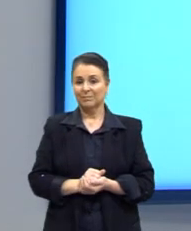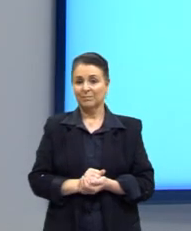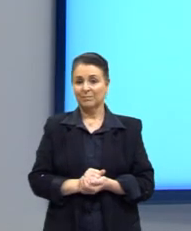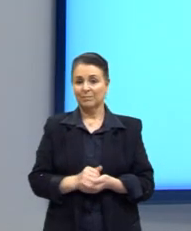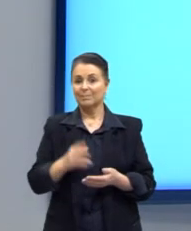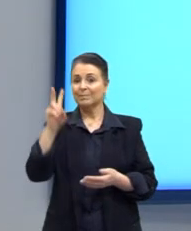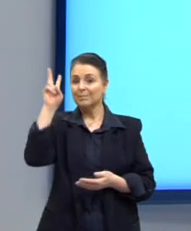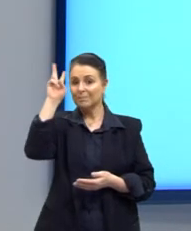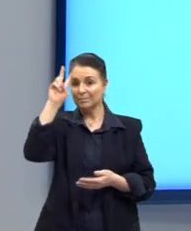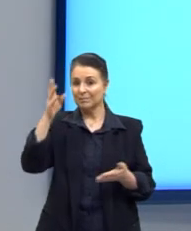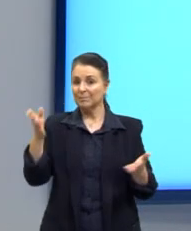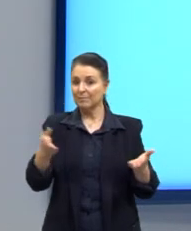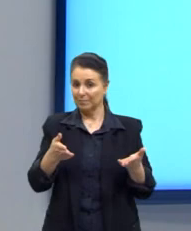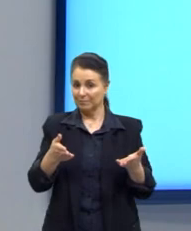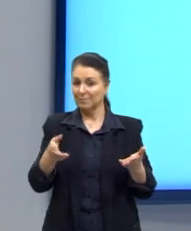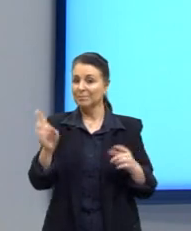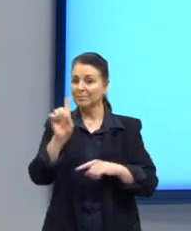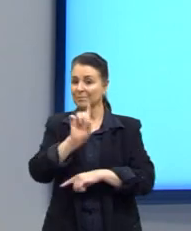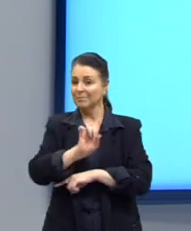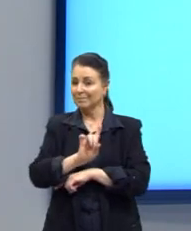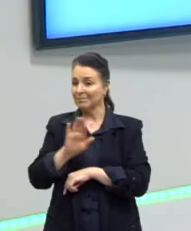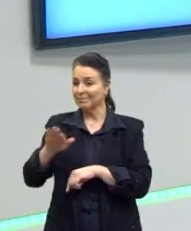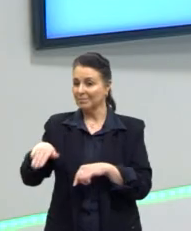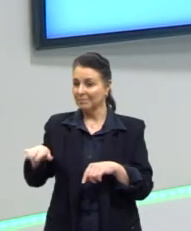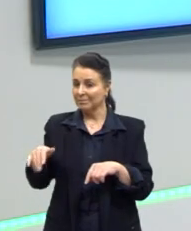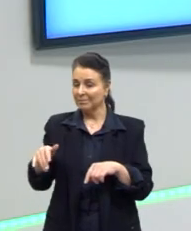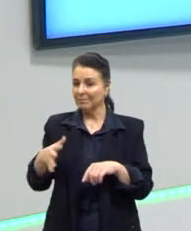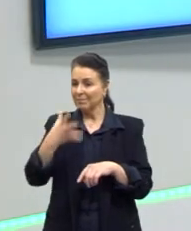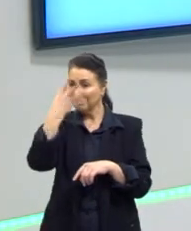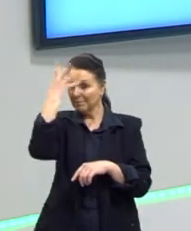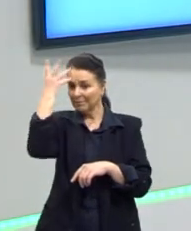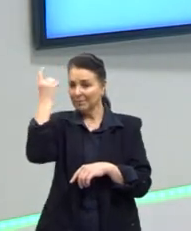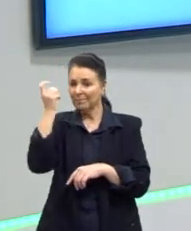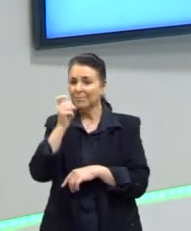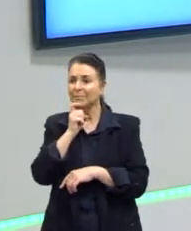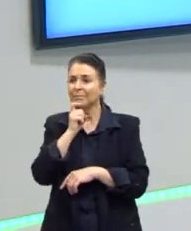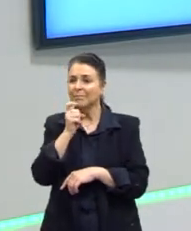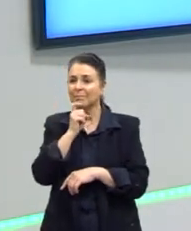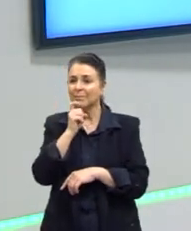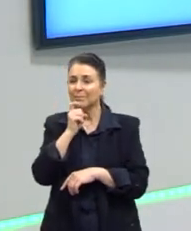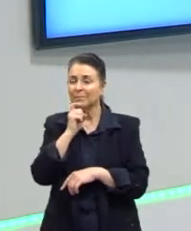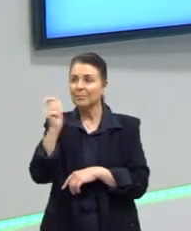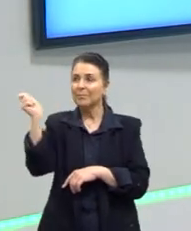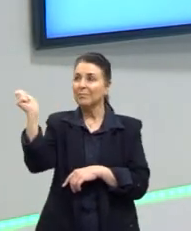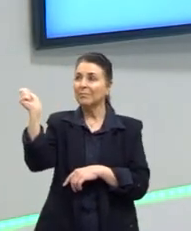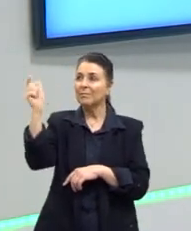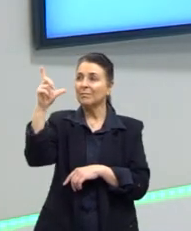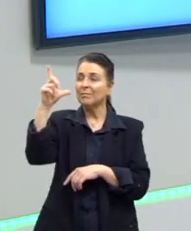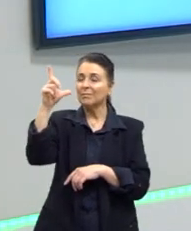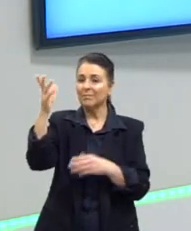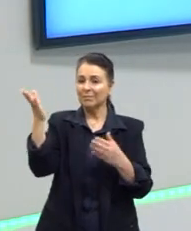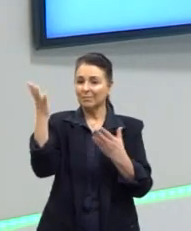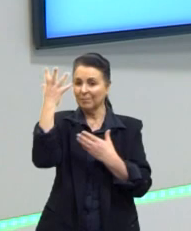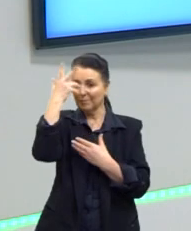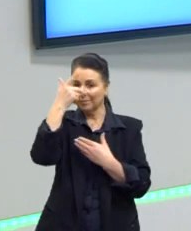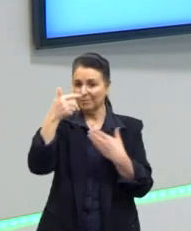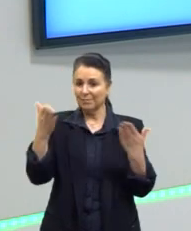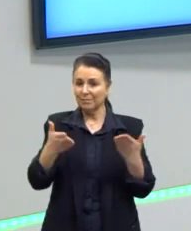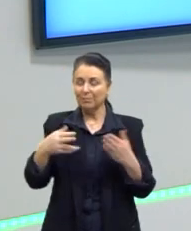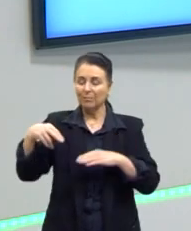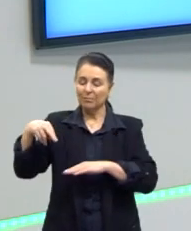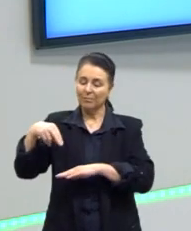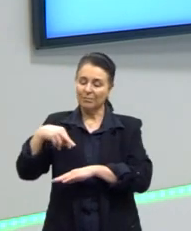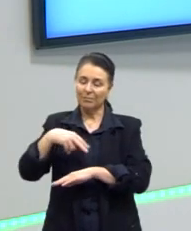Então, lembrando que hoje é dia de praia, né? Esquecendo que está fazendo fiozinho, até o dia está bonito hoje, mas dando a nossa caminhadinha na